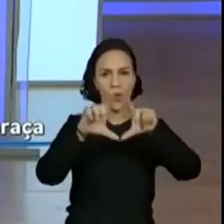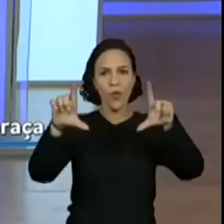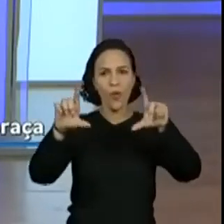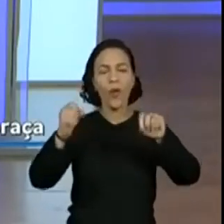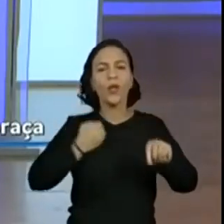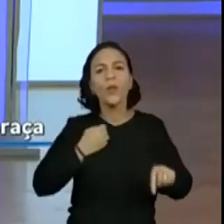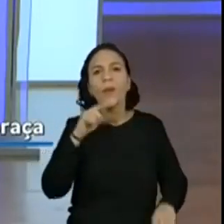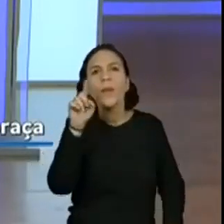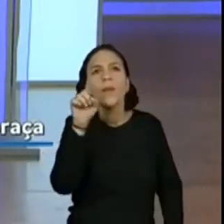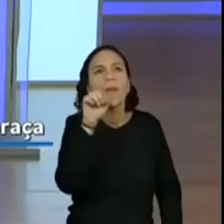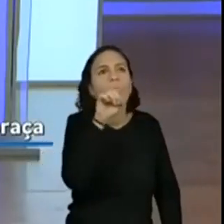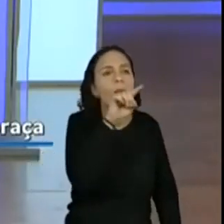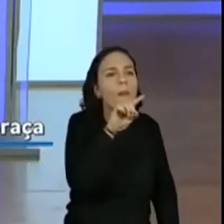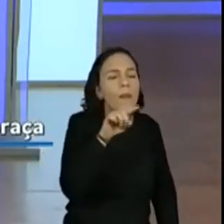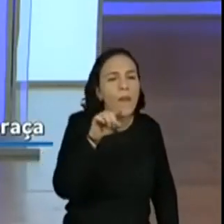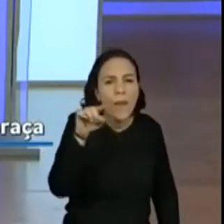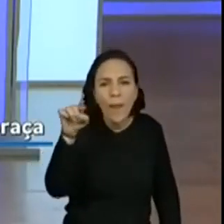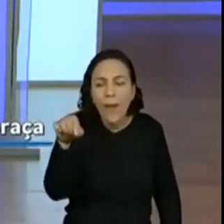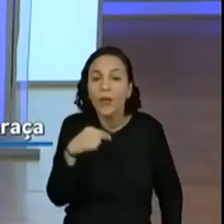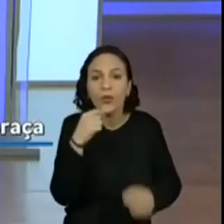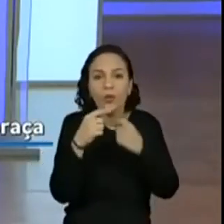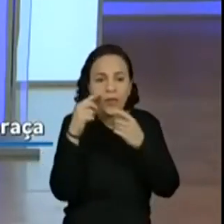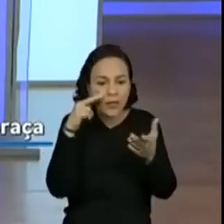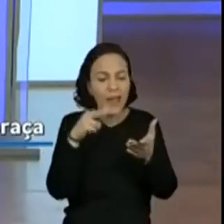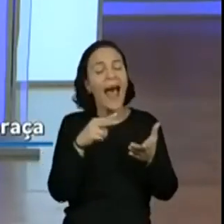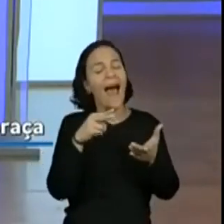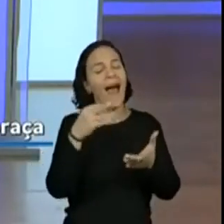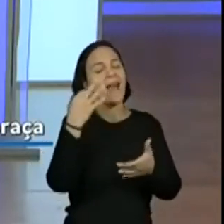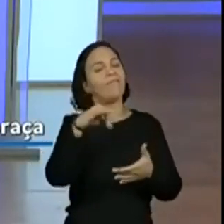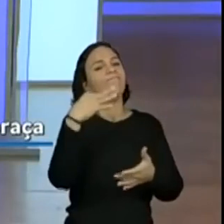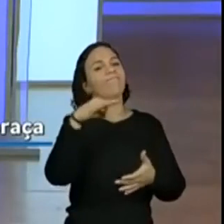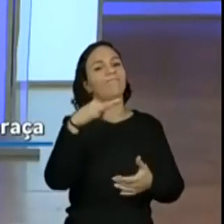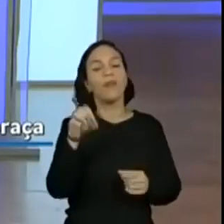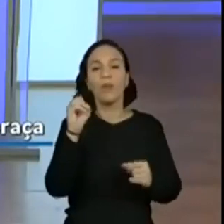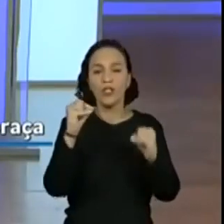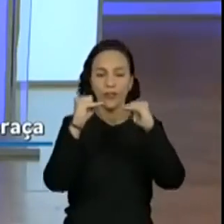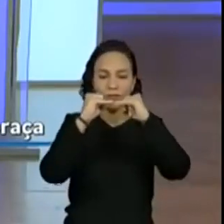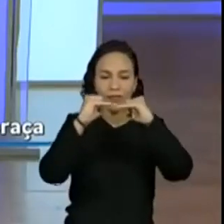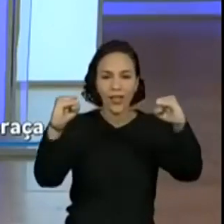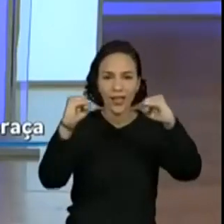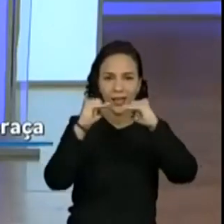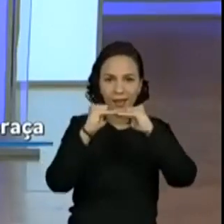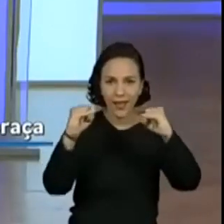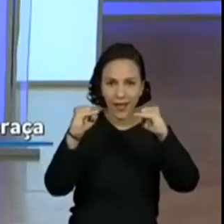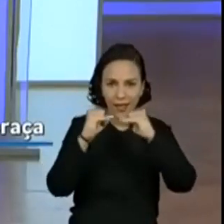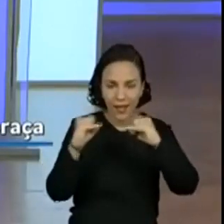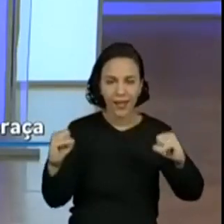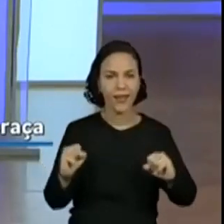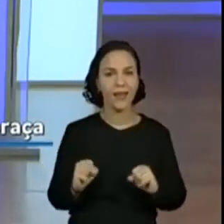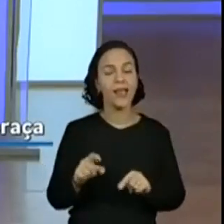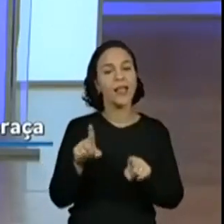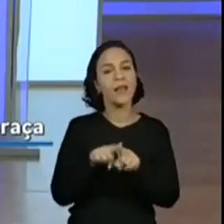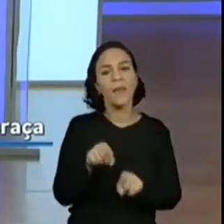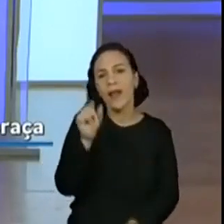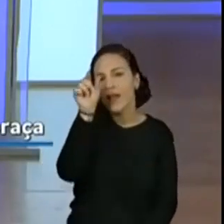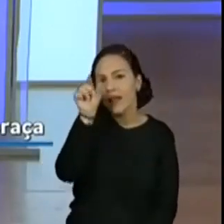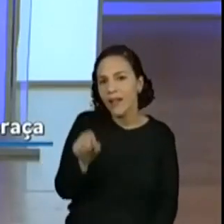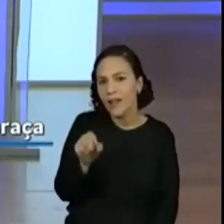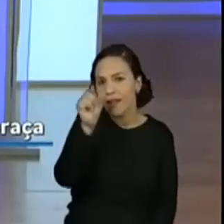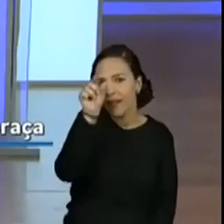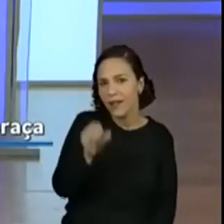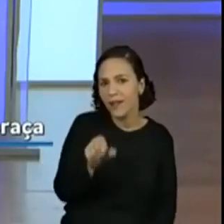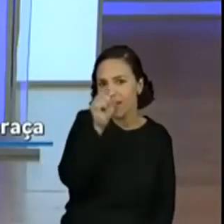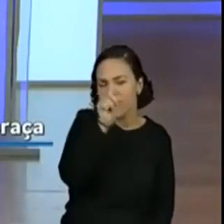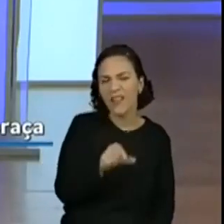dar aquela boa olhada, tirar minhas dúvidas, contar as fileiras, não é? Não é coluna, não é